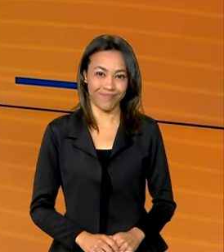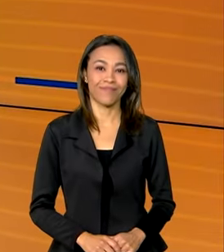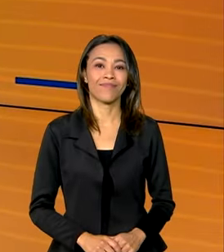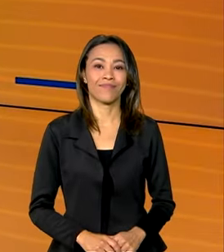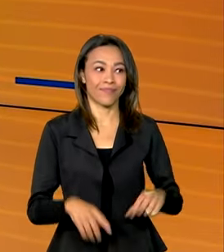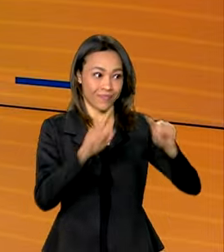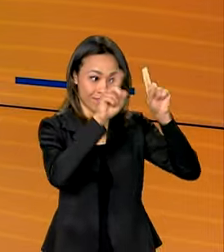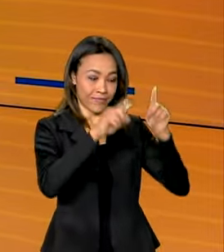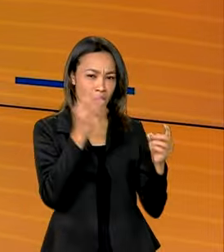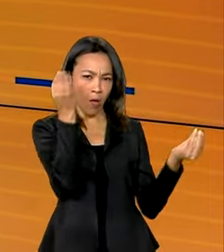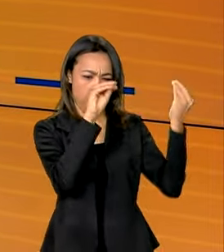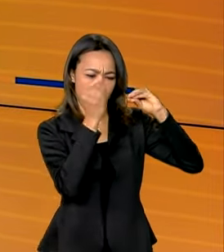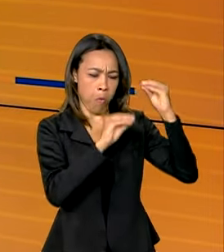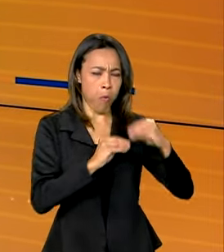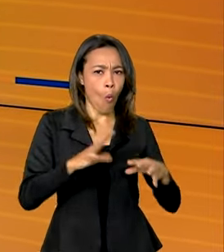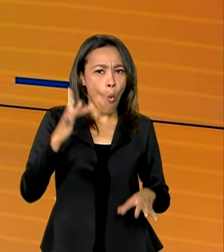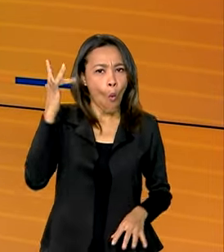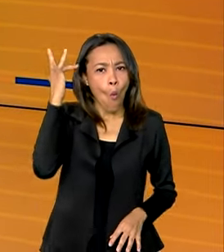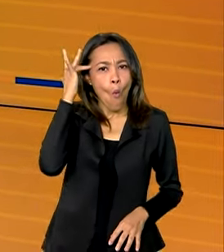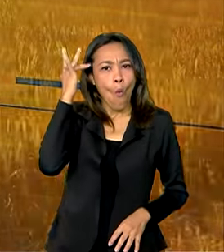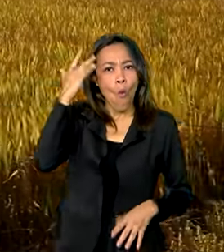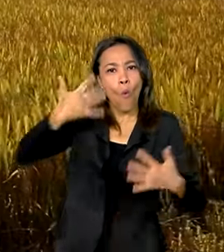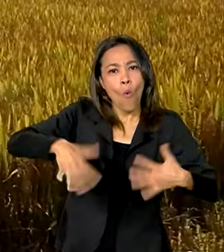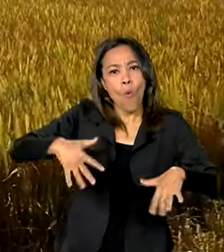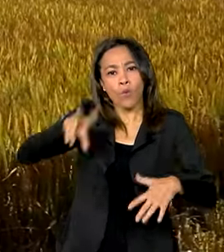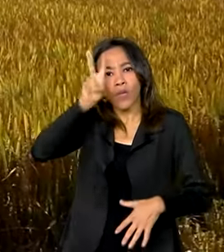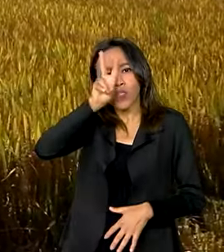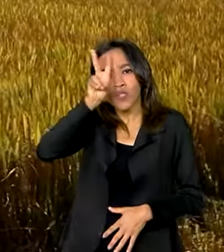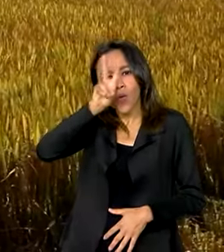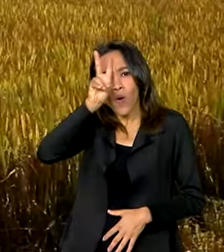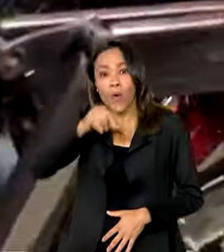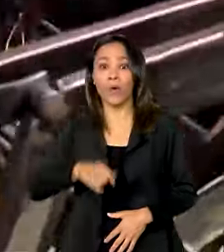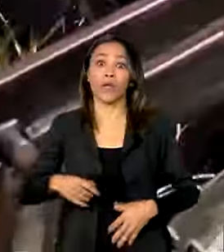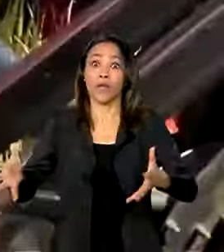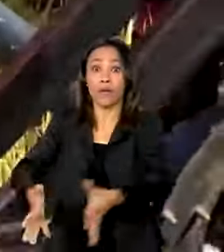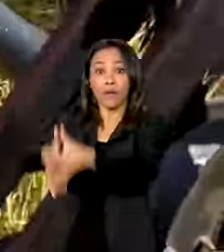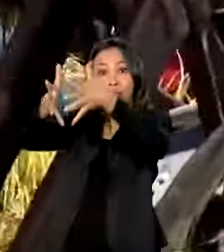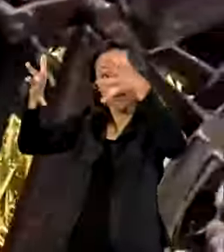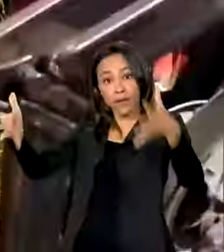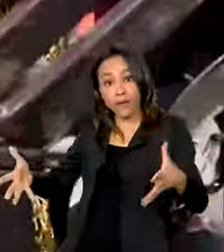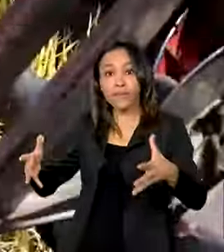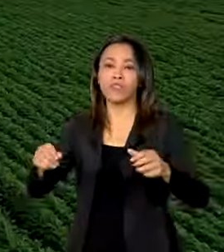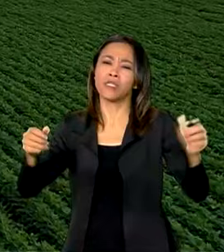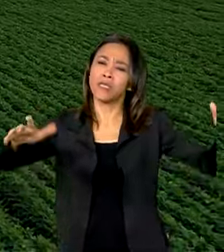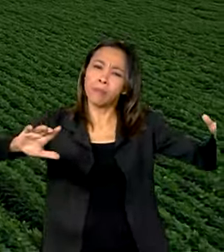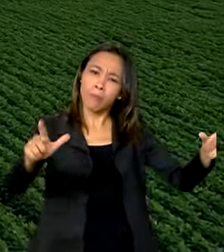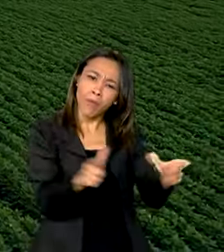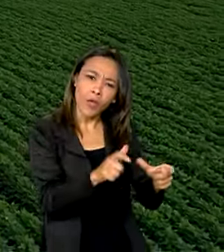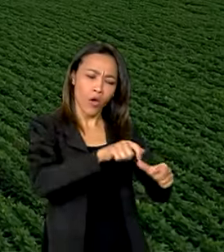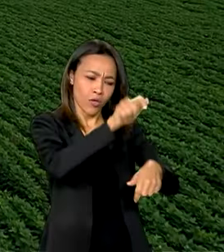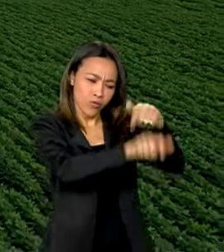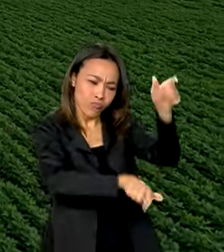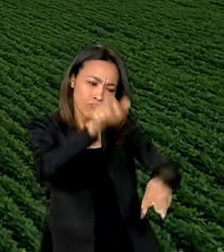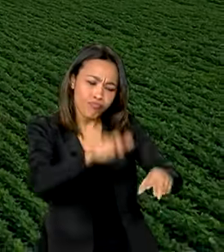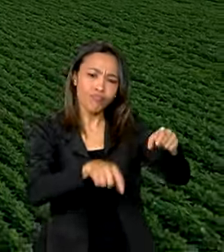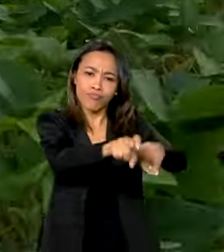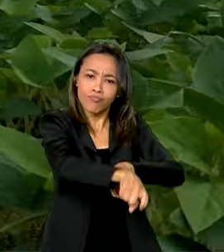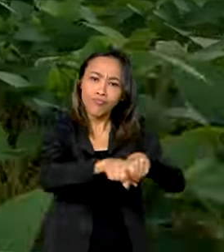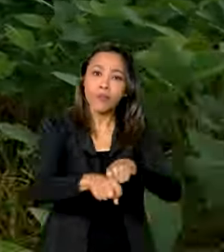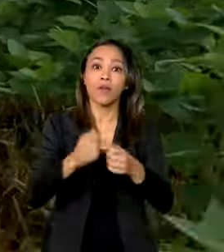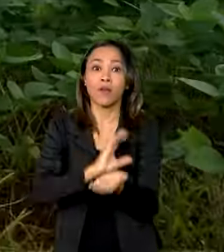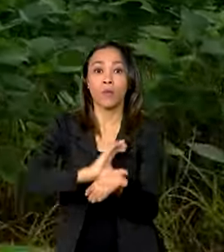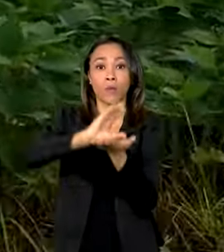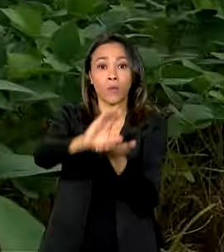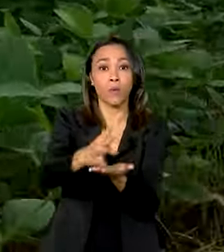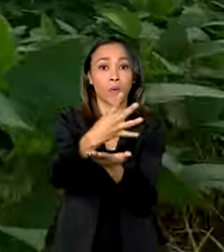O maior plano safra da história, médios e grandes produtores rurais terão 400 bilhões de reais em